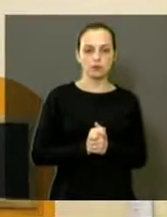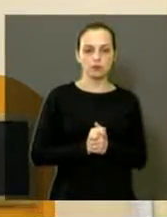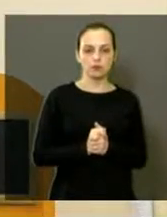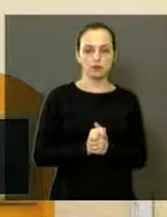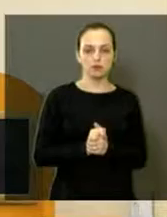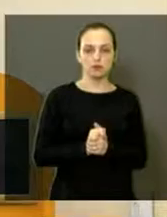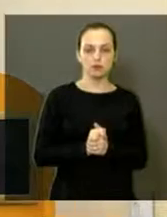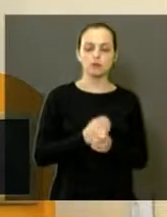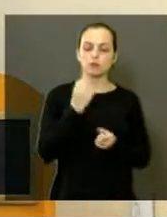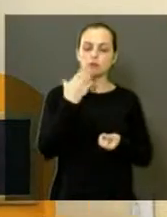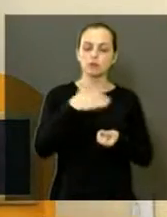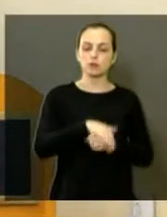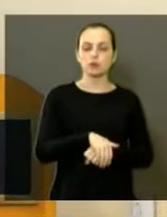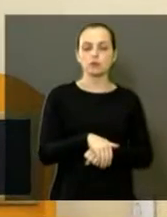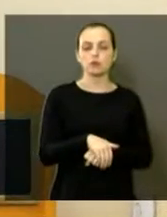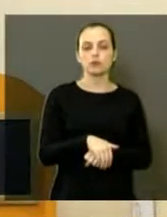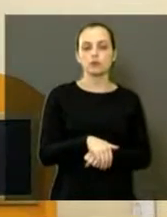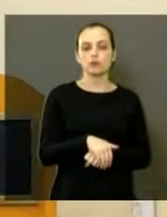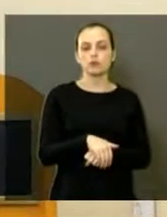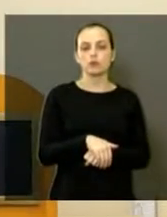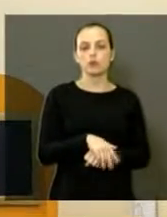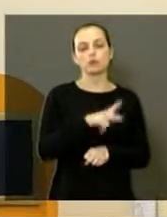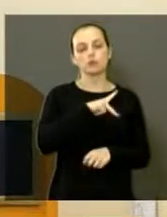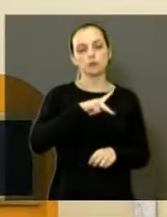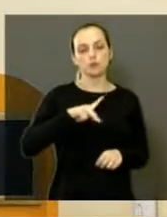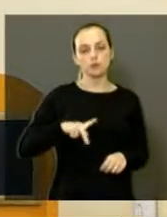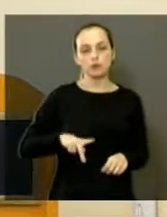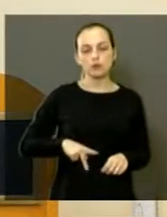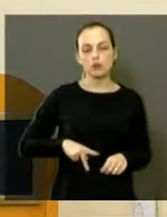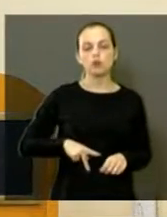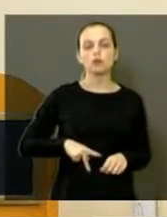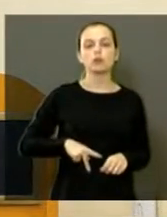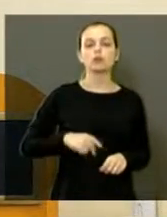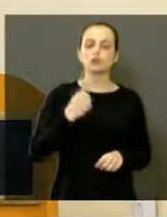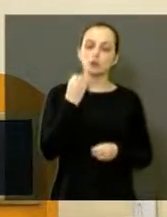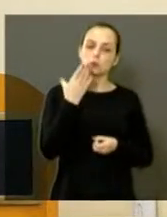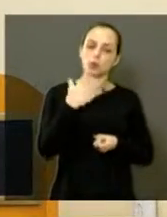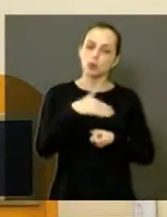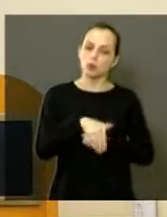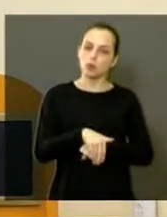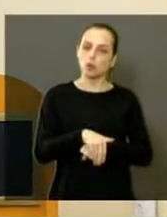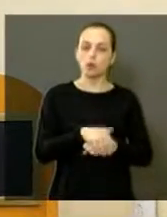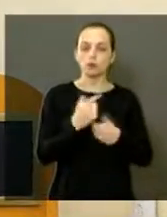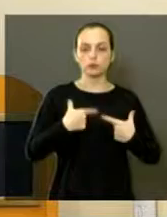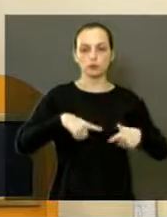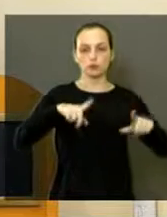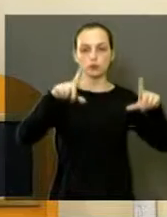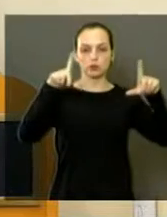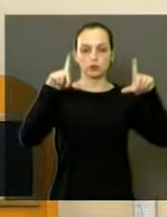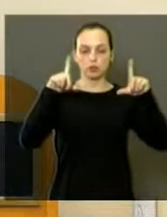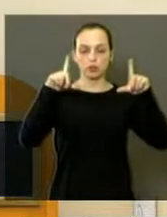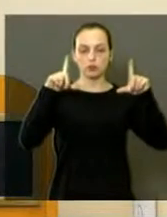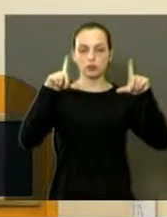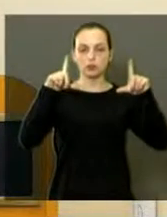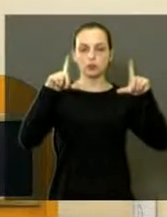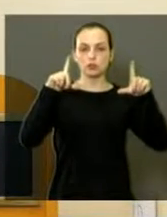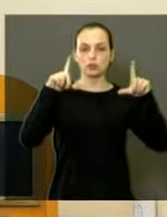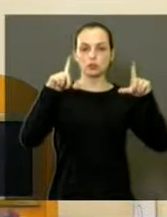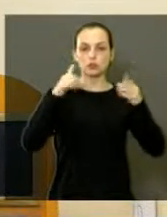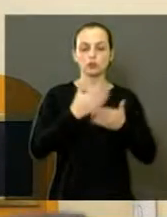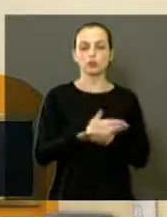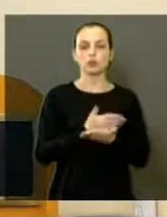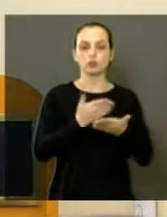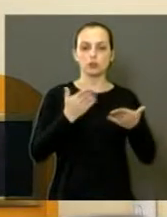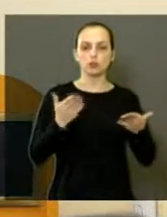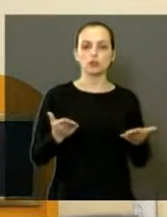Boa noite, senhor presidente. Boa noite aos que estão nos assistindo e